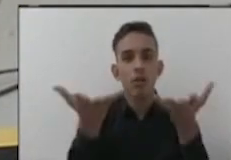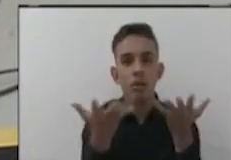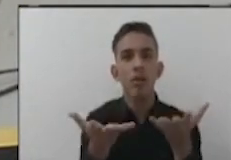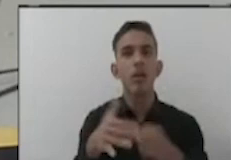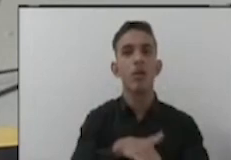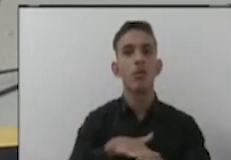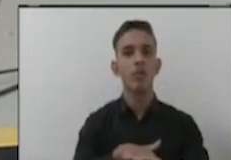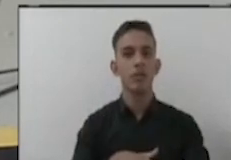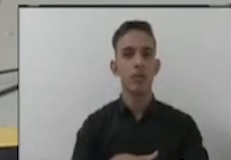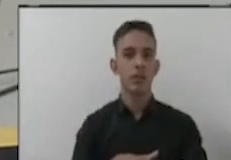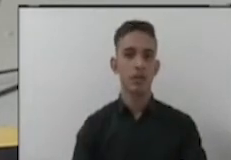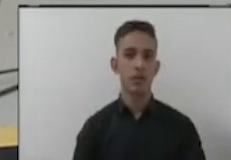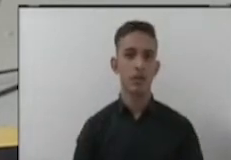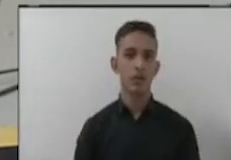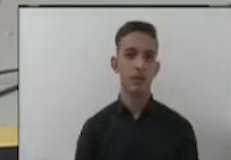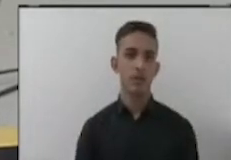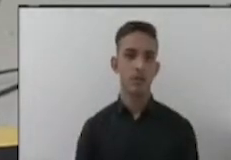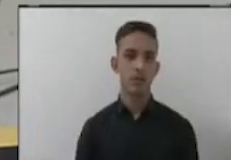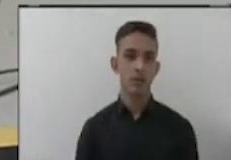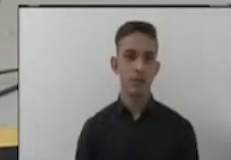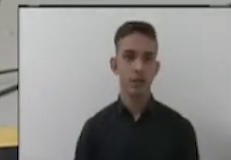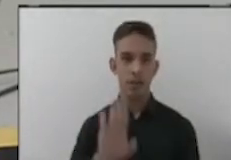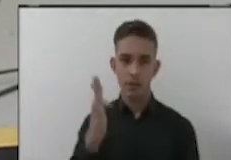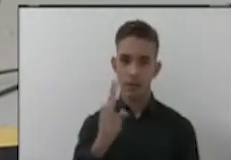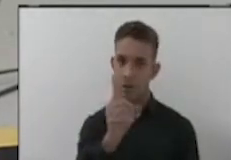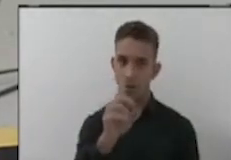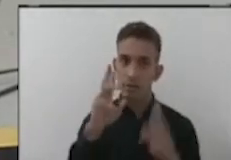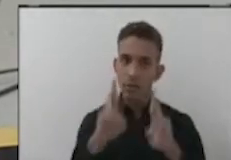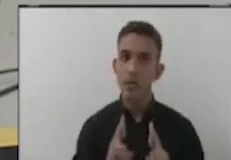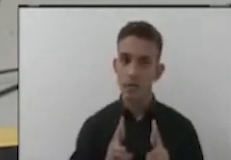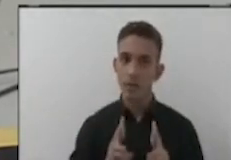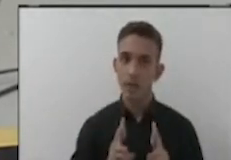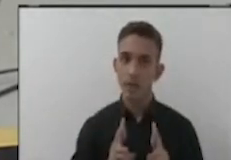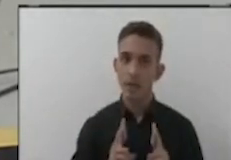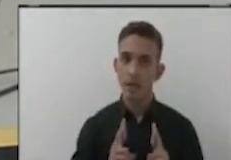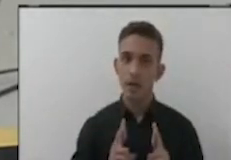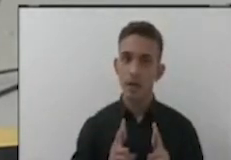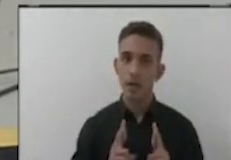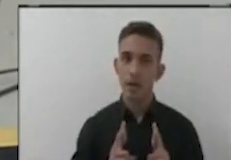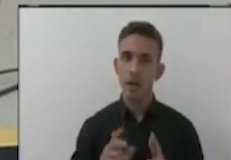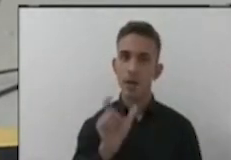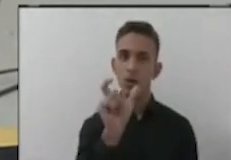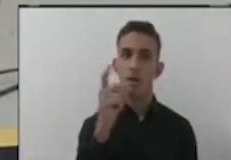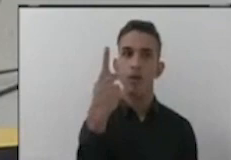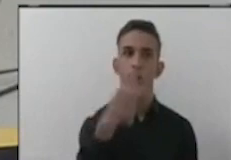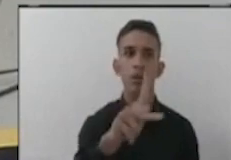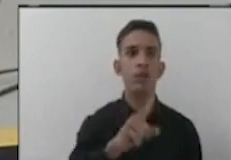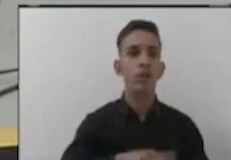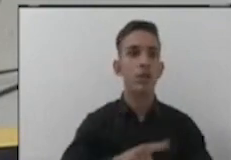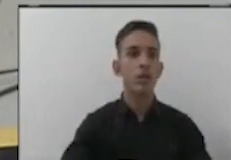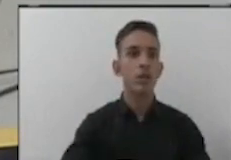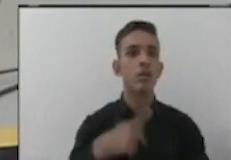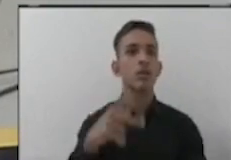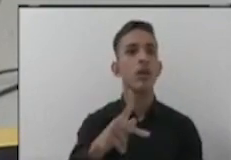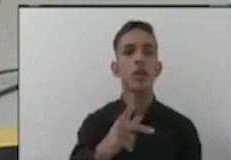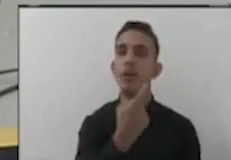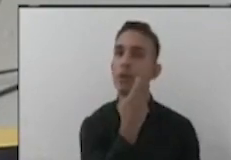comigo. Falso, você me respeita. Você me respeita, usa a palavra no seu tempo, mexe.